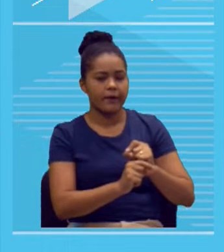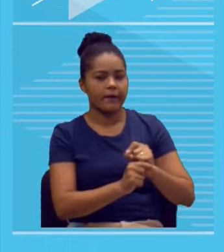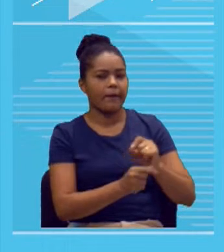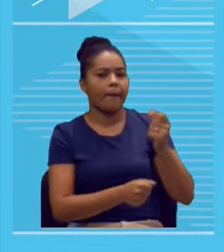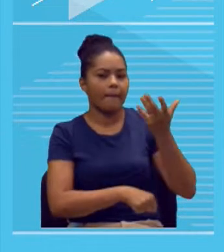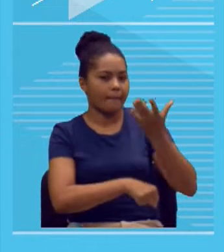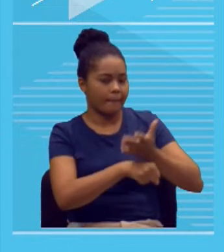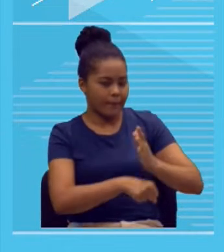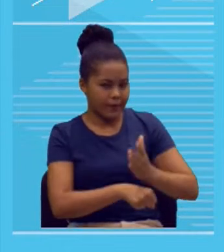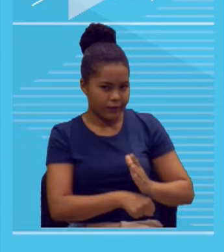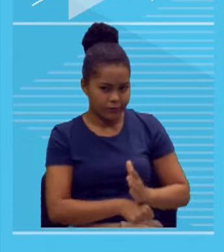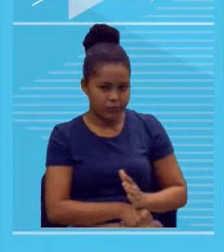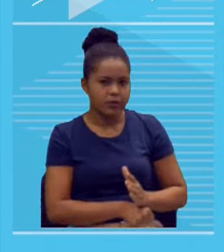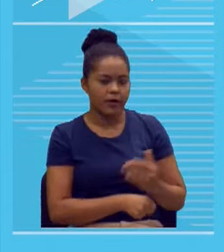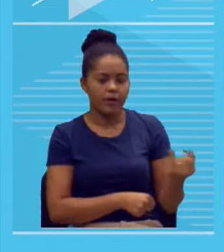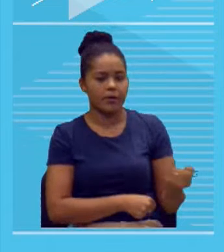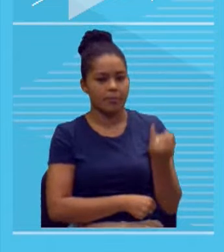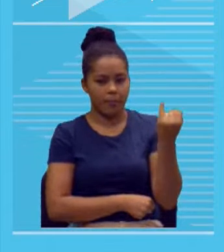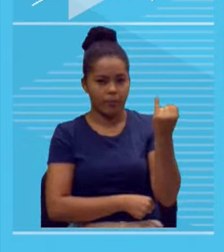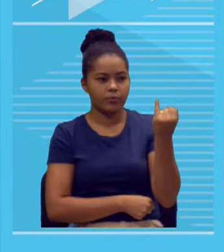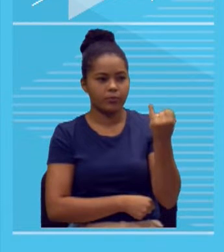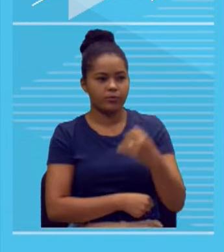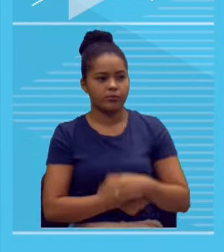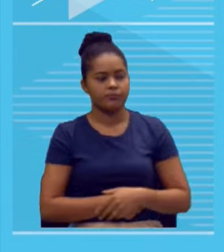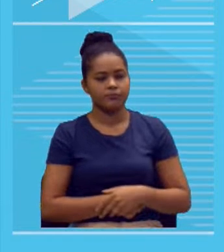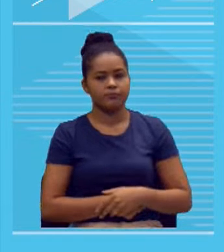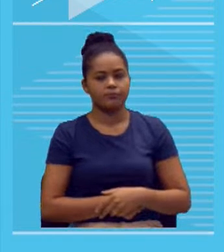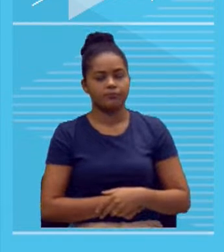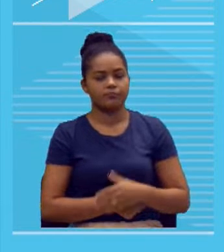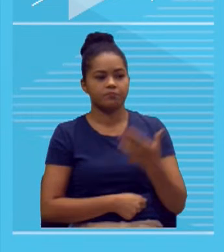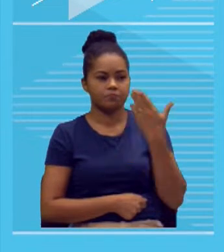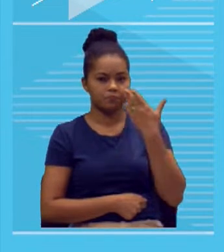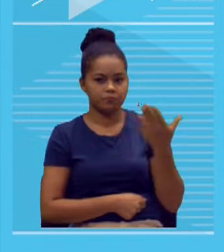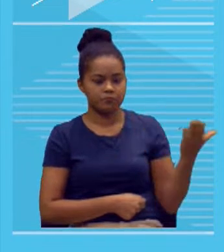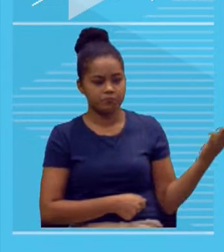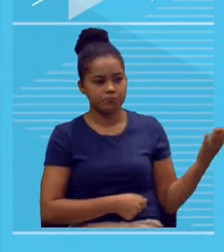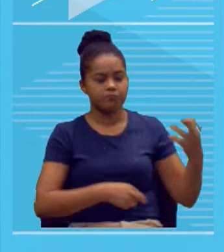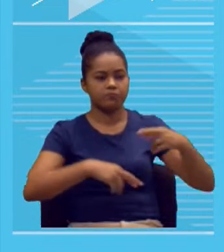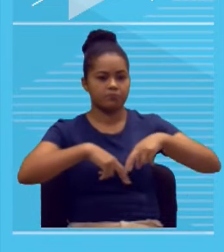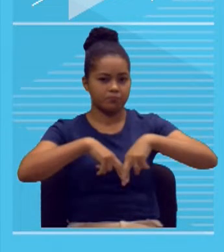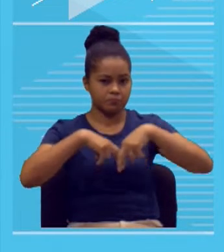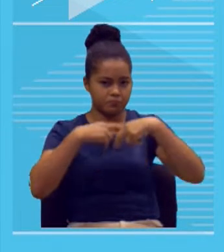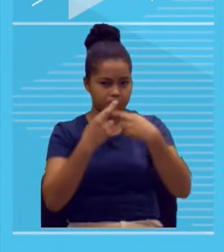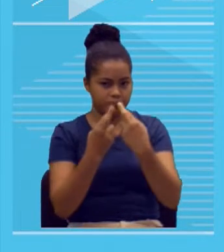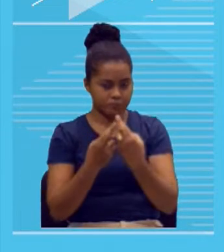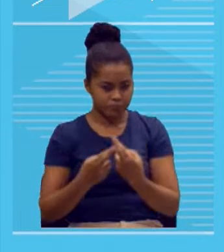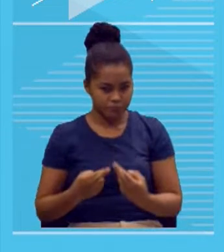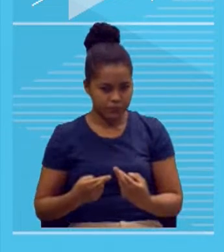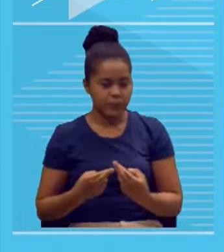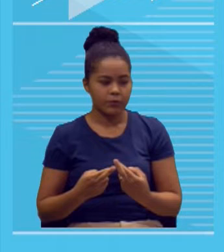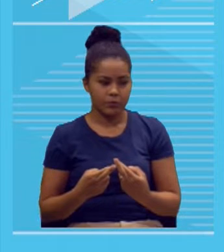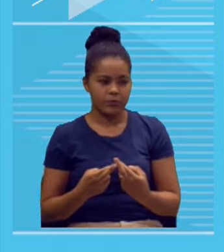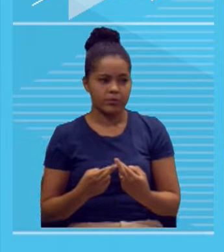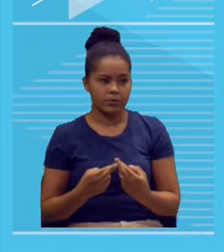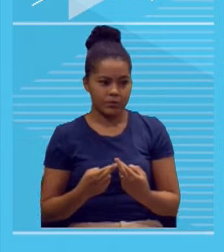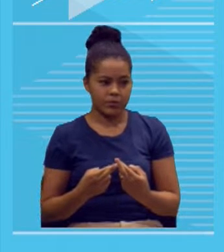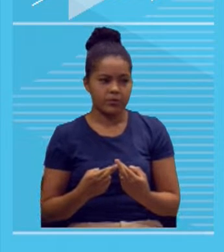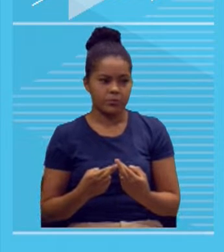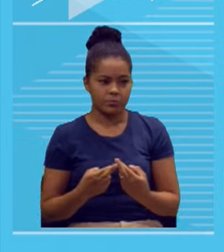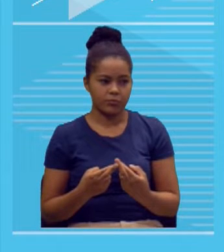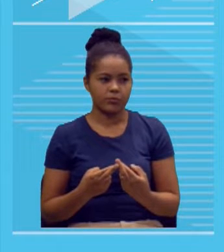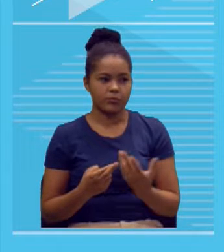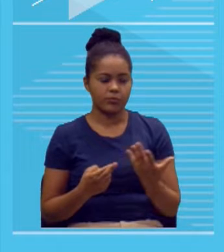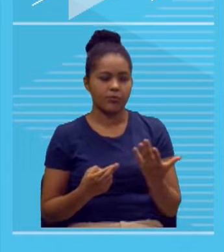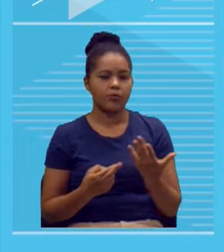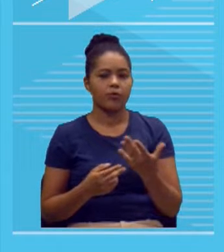levar a ideia para frente, né? E eu trouxe esse símbolozinho que, evidentemente, nós vamos falar, né? Não podíamos deixar de falar,